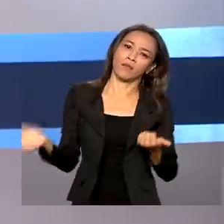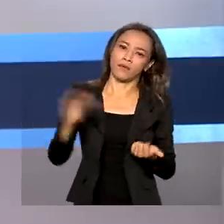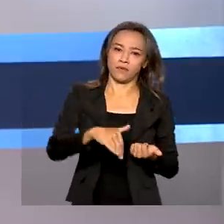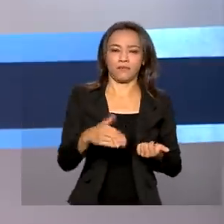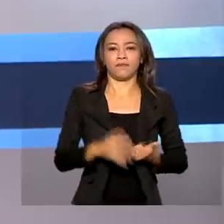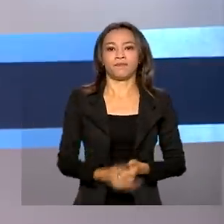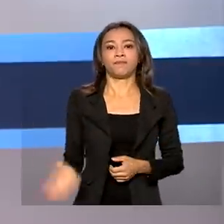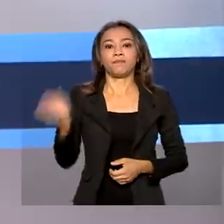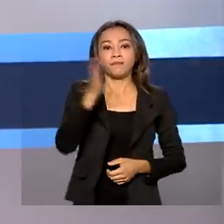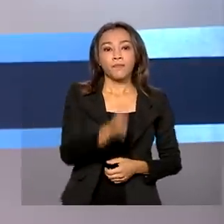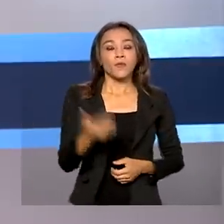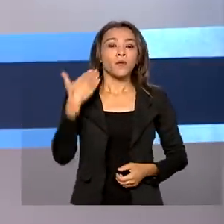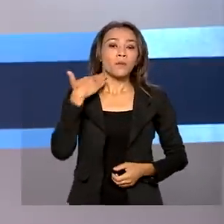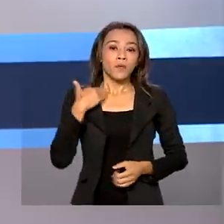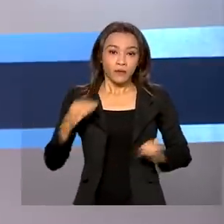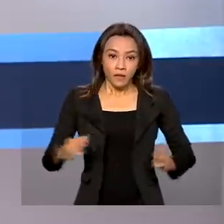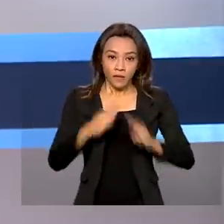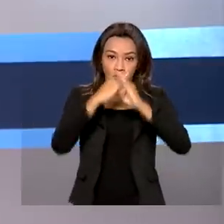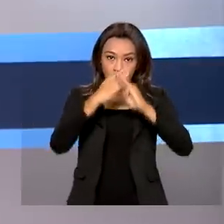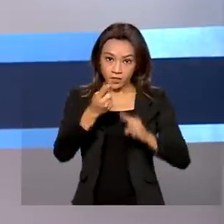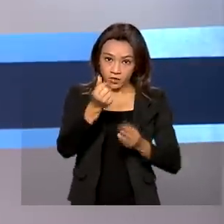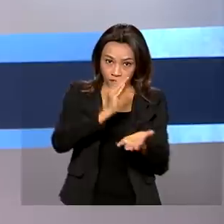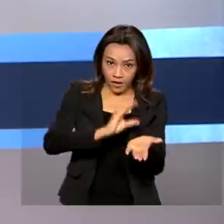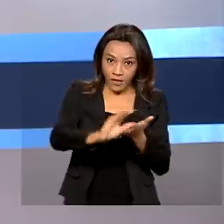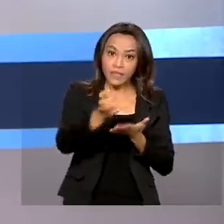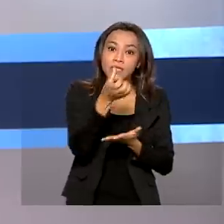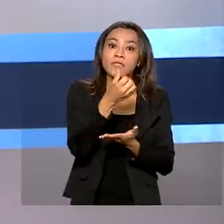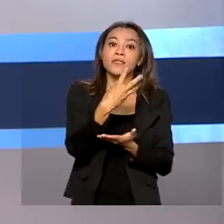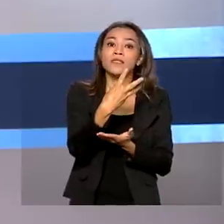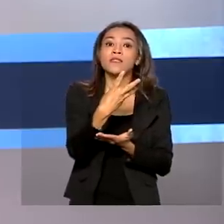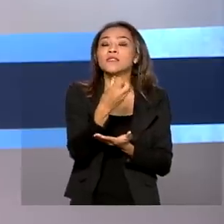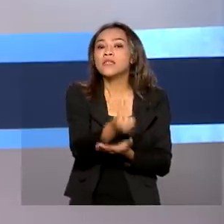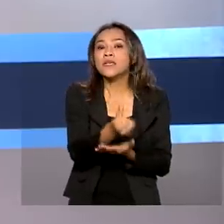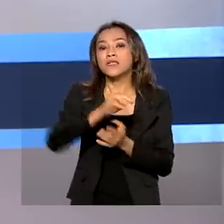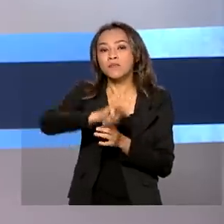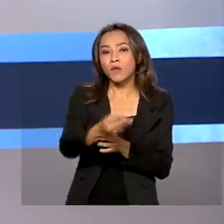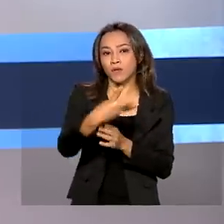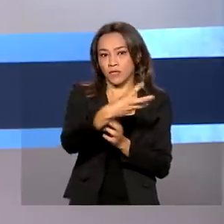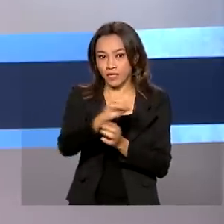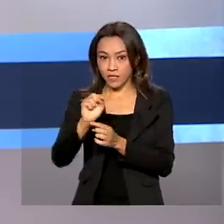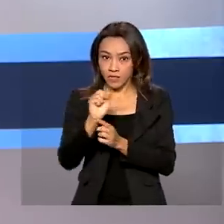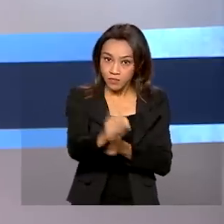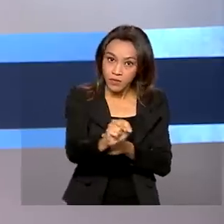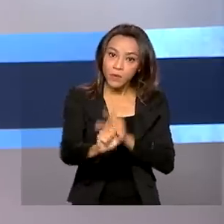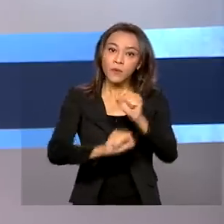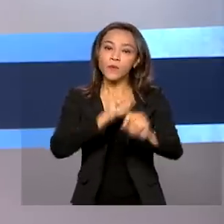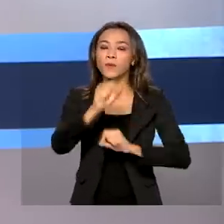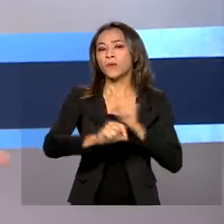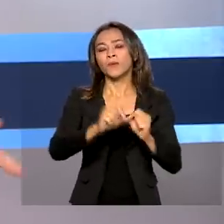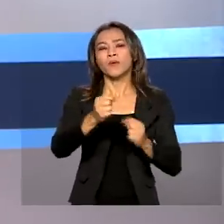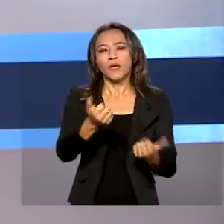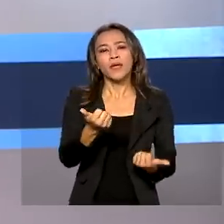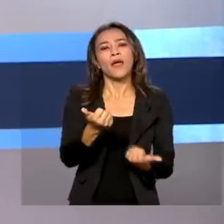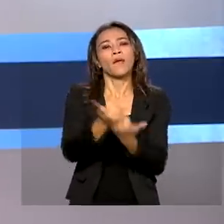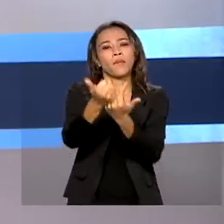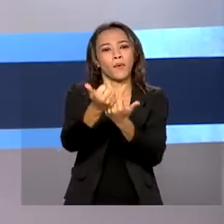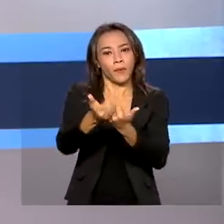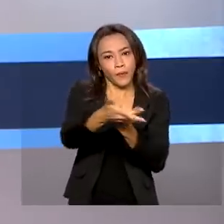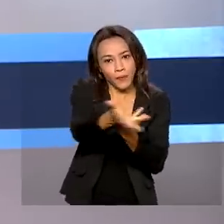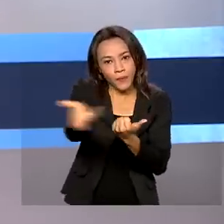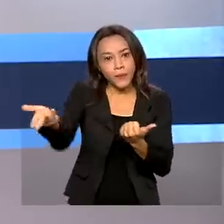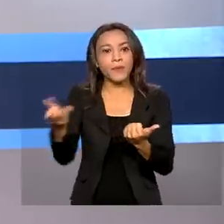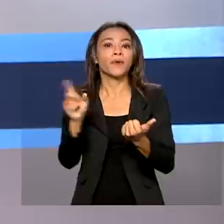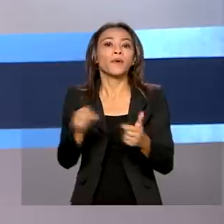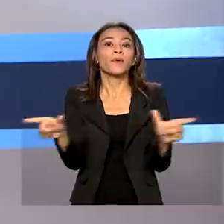Caixa Econômica vai destinar R$ 6,3 milhões em crédito pelo Programa Nacional de Apoio às Microempresas e Empresas de